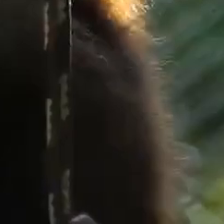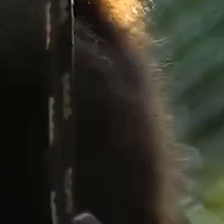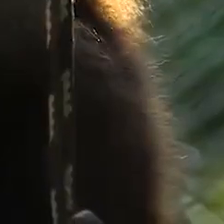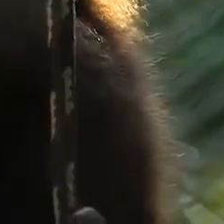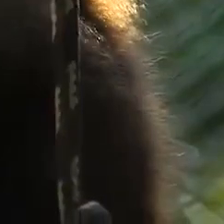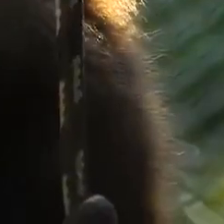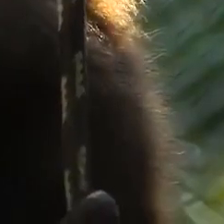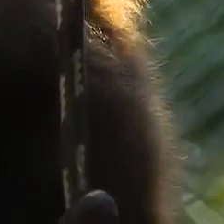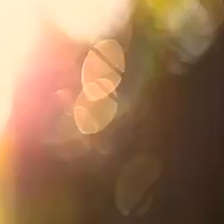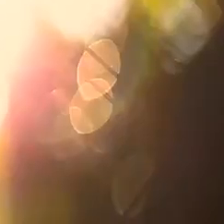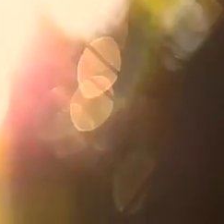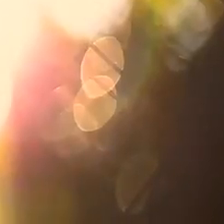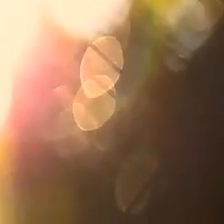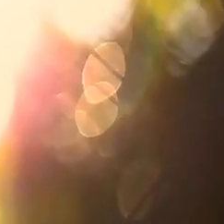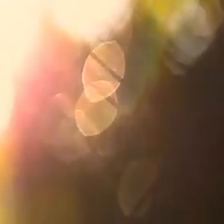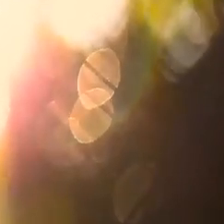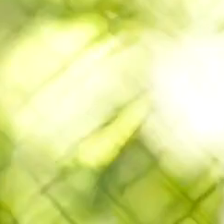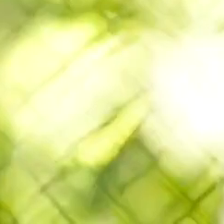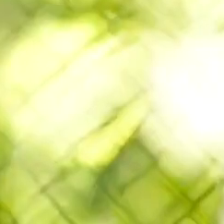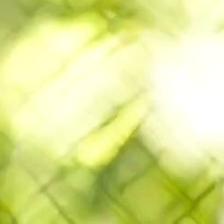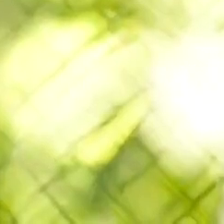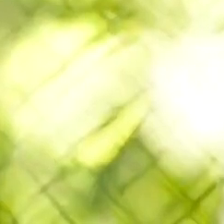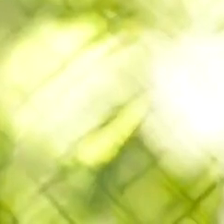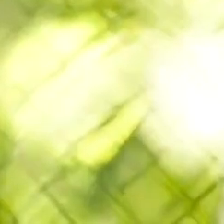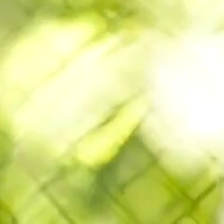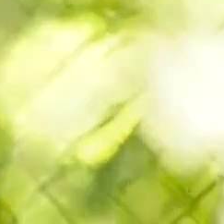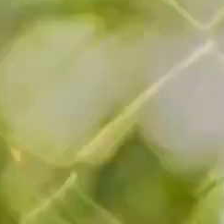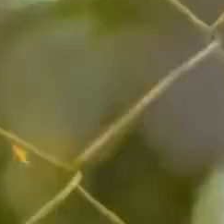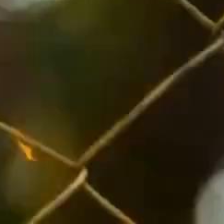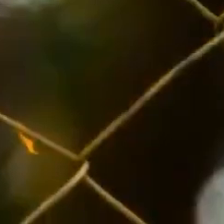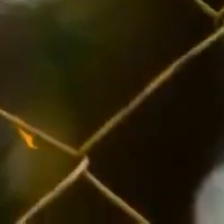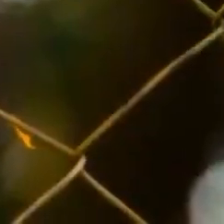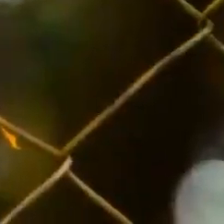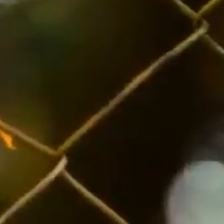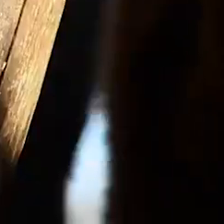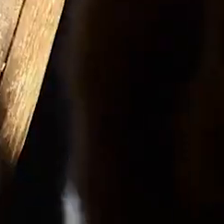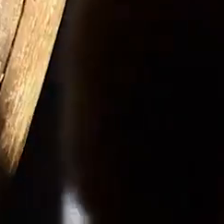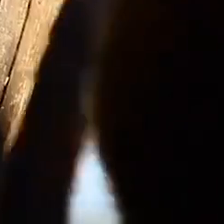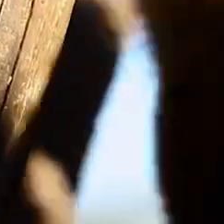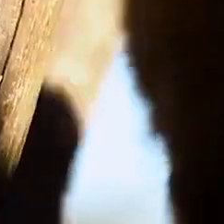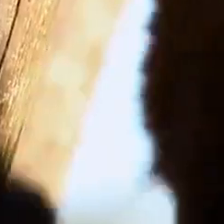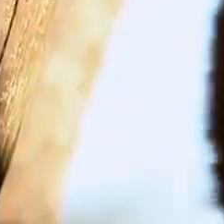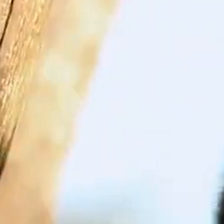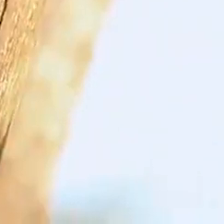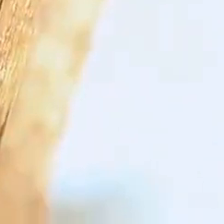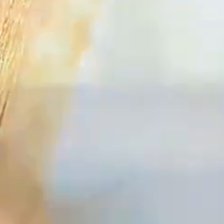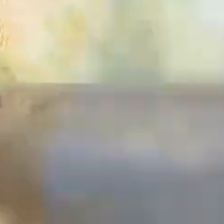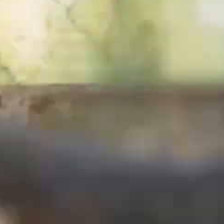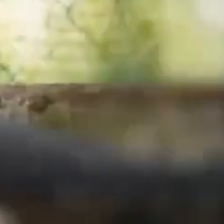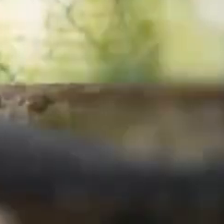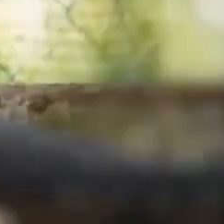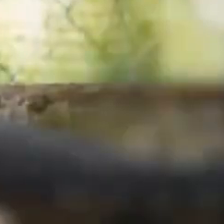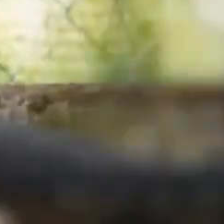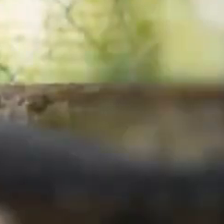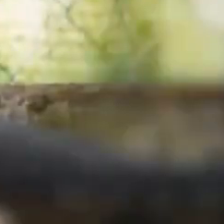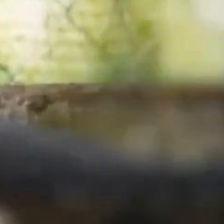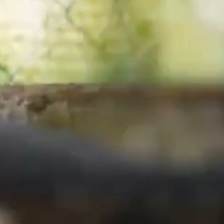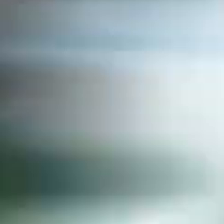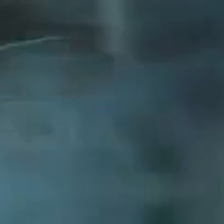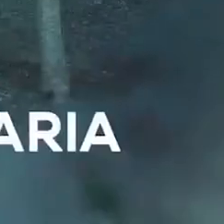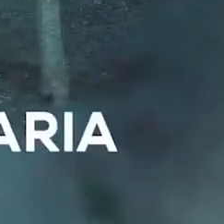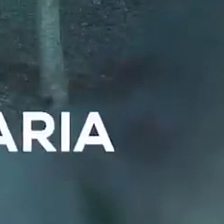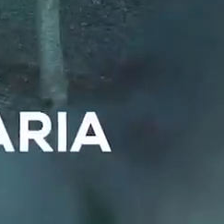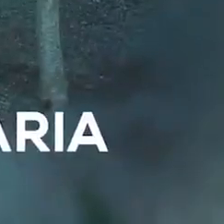No Primaves, os animais encontram um ambiente tão natural quanto possível, com alimentação adequada, socialização